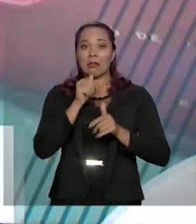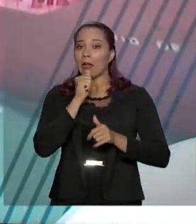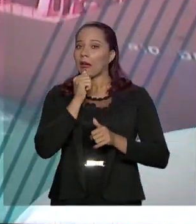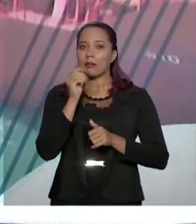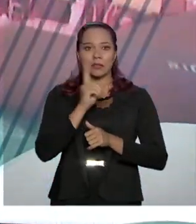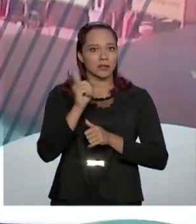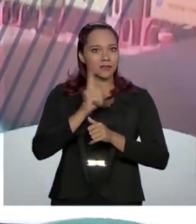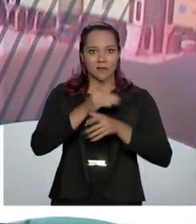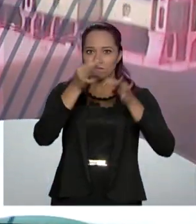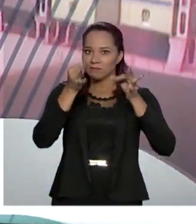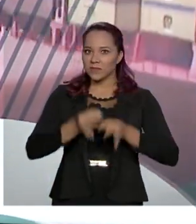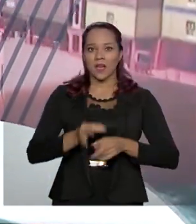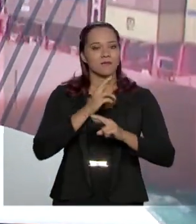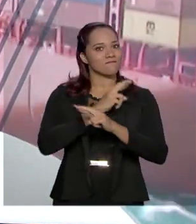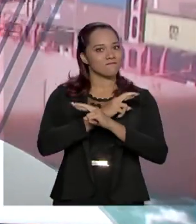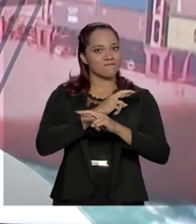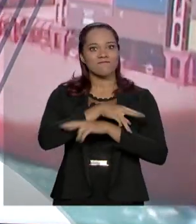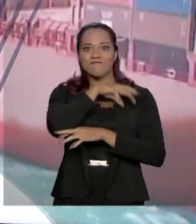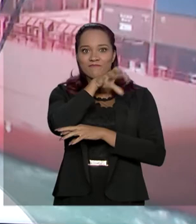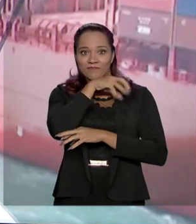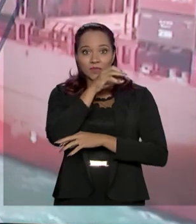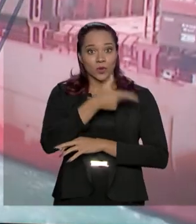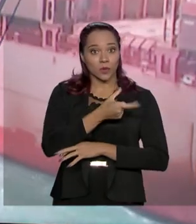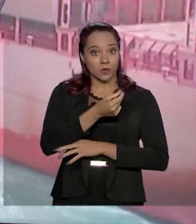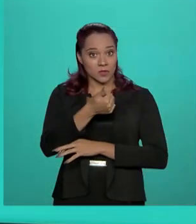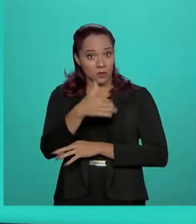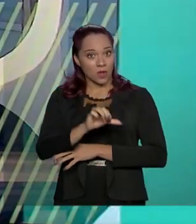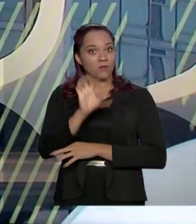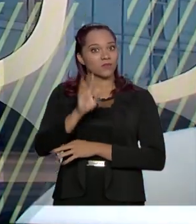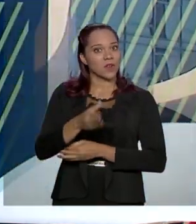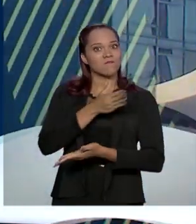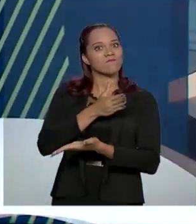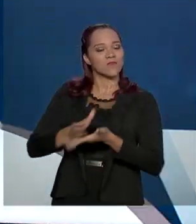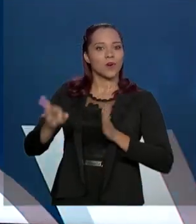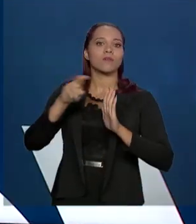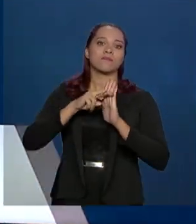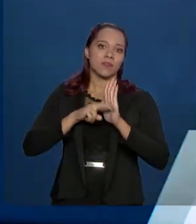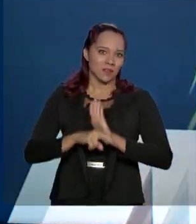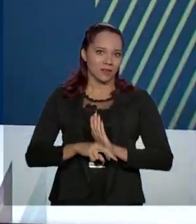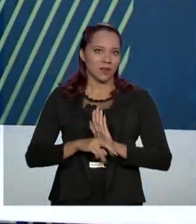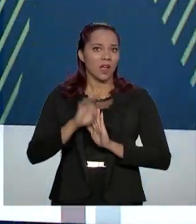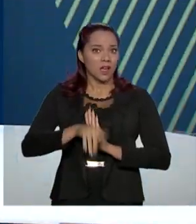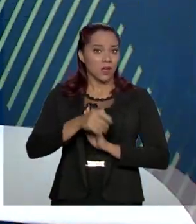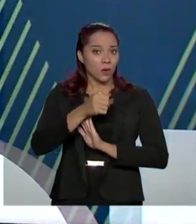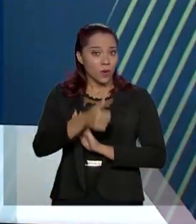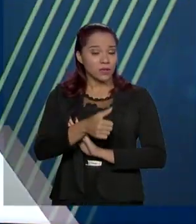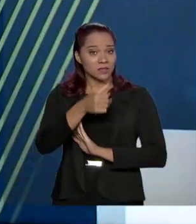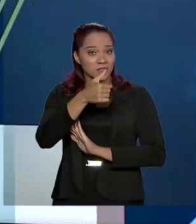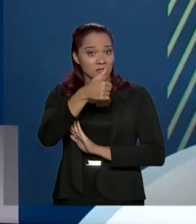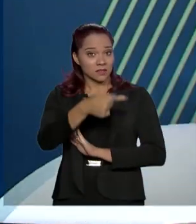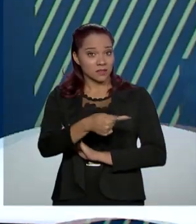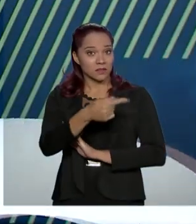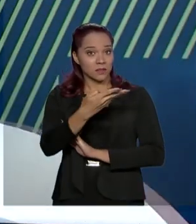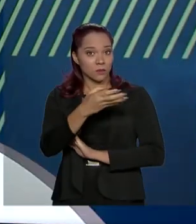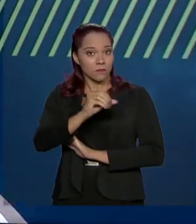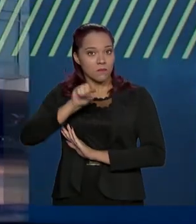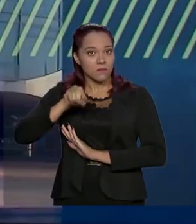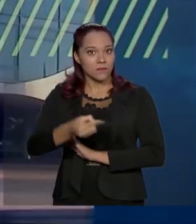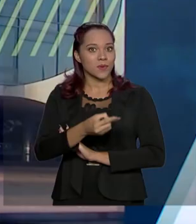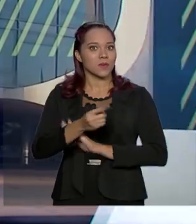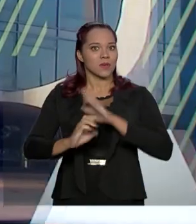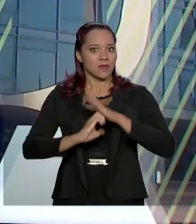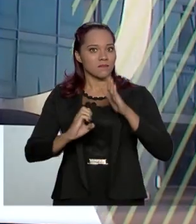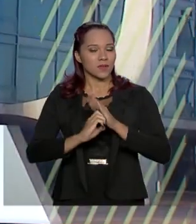acertaram as contas com a Receita Federal em 2019 estão fora do regime. São quase 740 mil pequenos